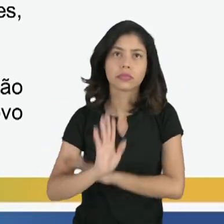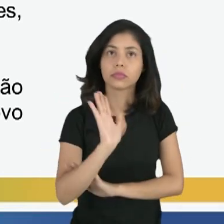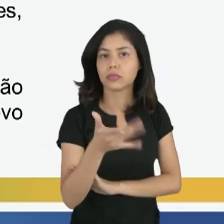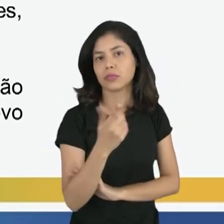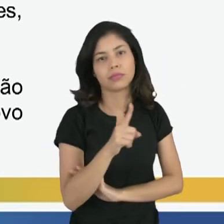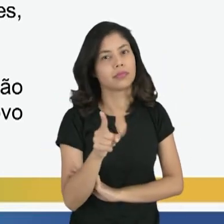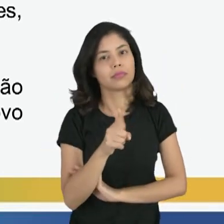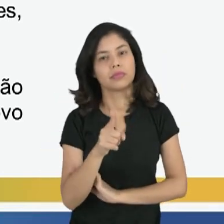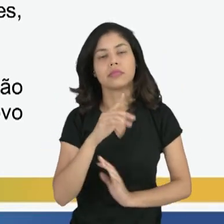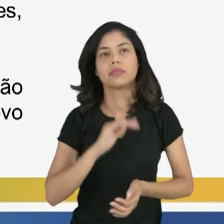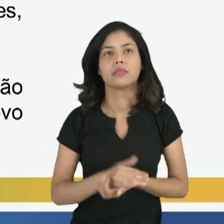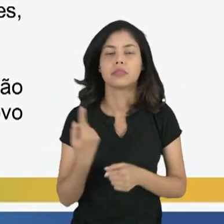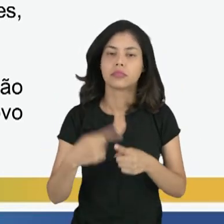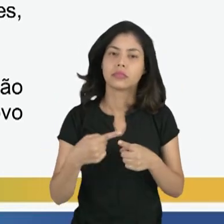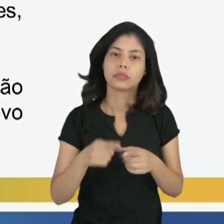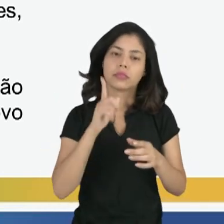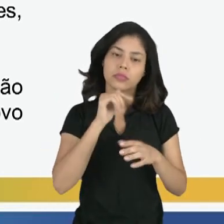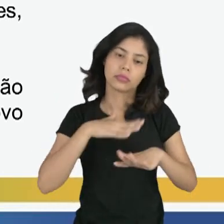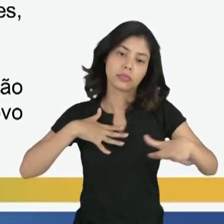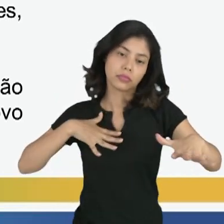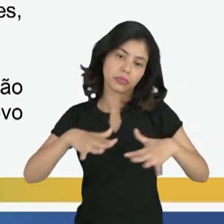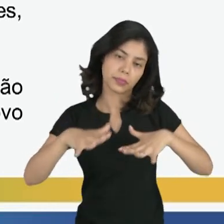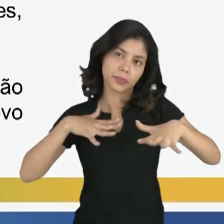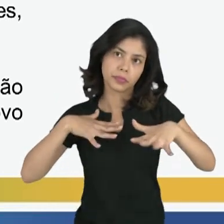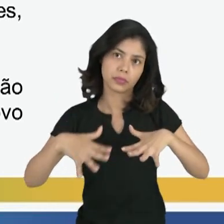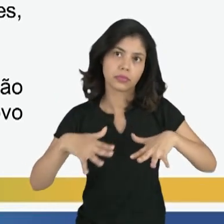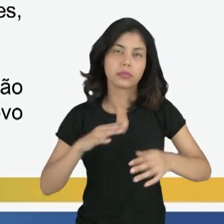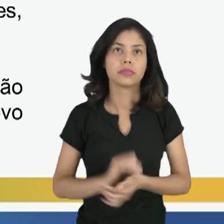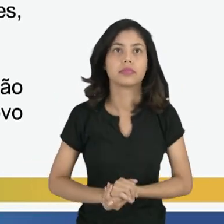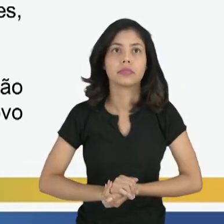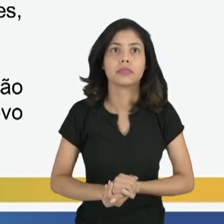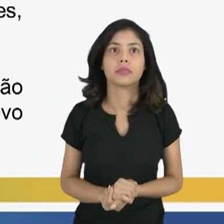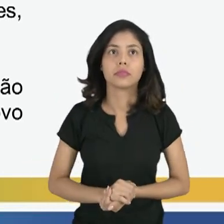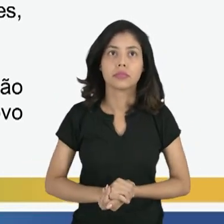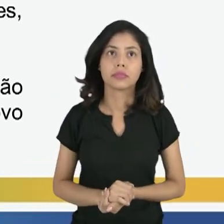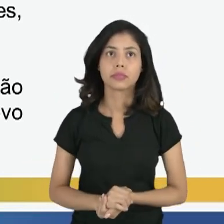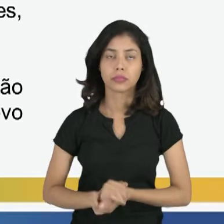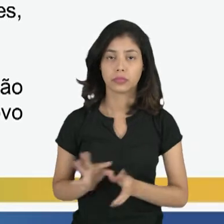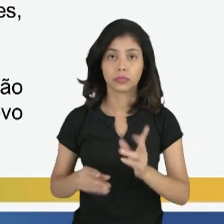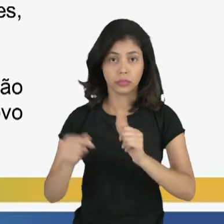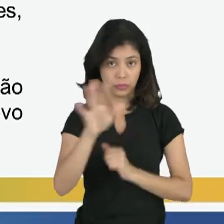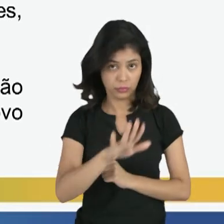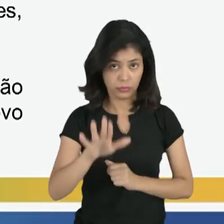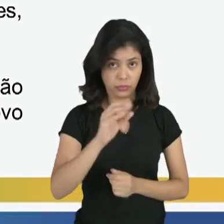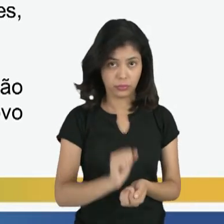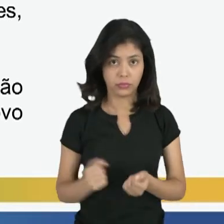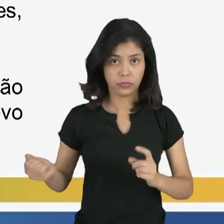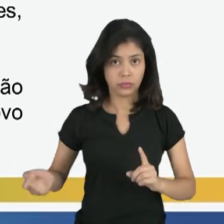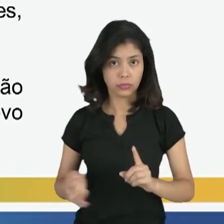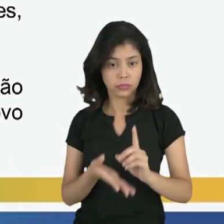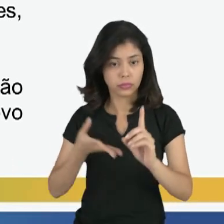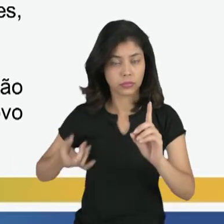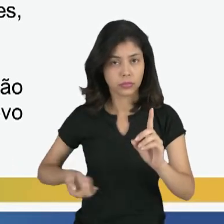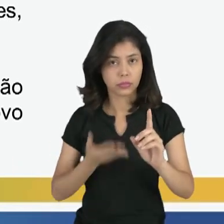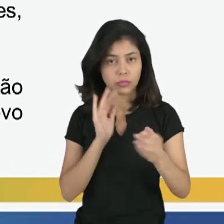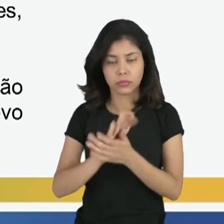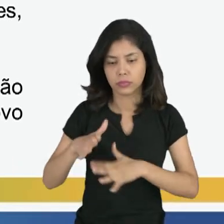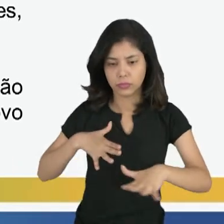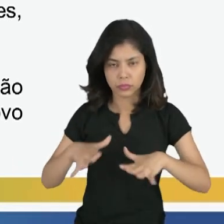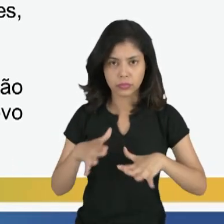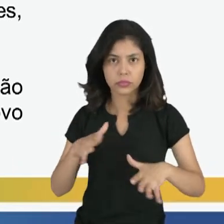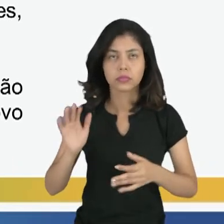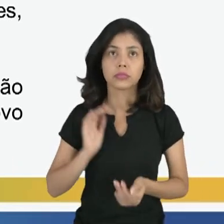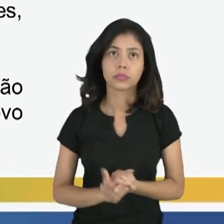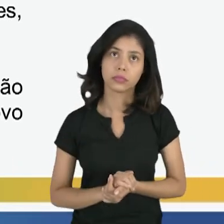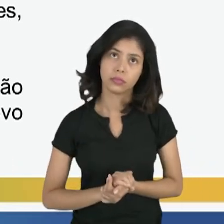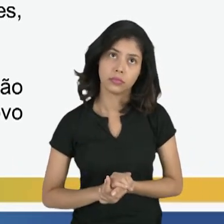já não é mais, porque as águas estão em movimento. Então, ele vai dizer que tudo flui na vida, tudo está em movimento, a